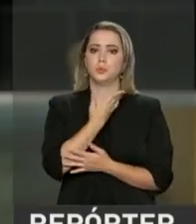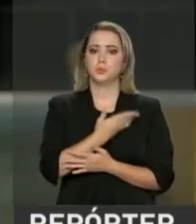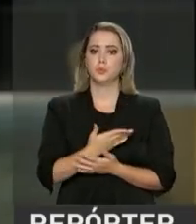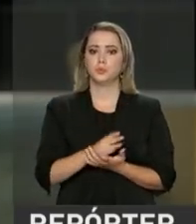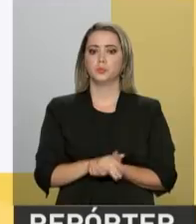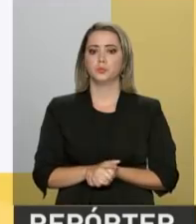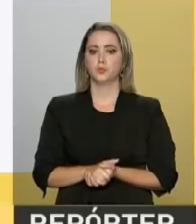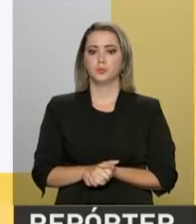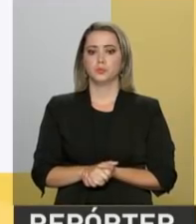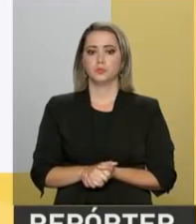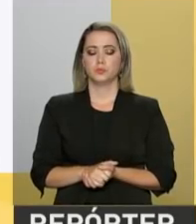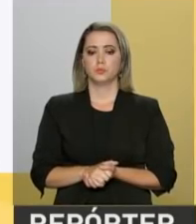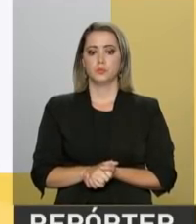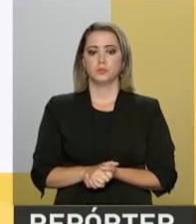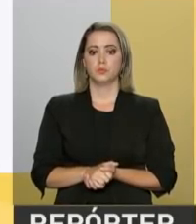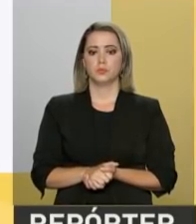trecho.